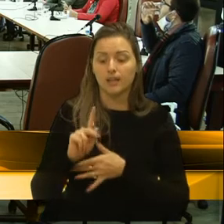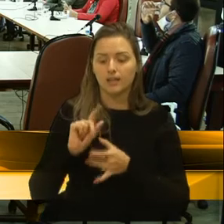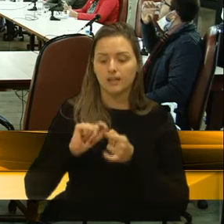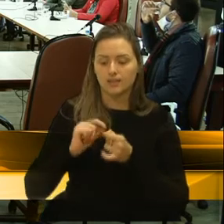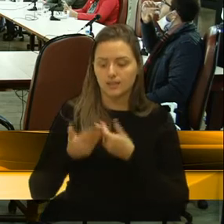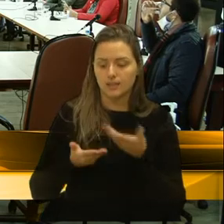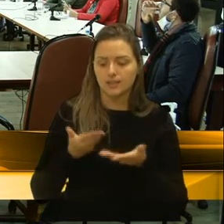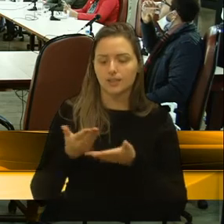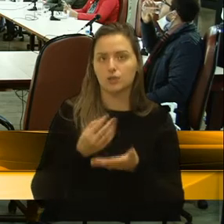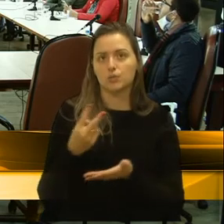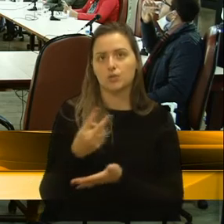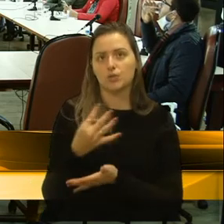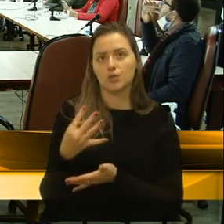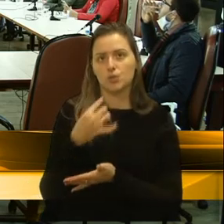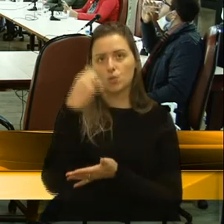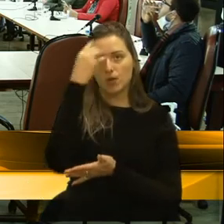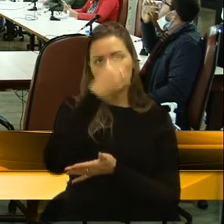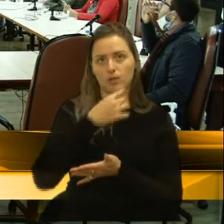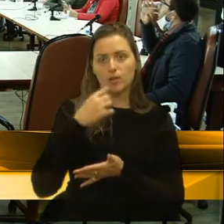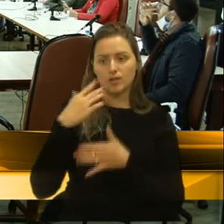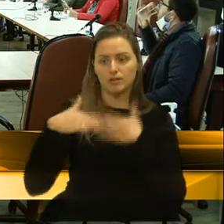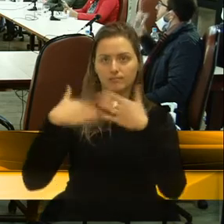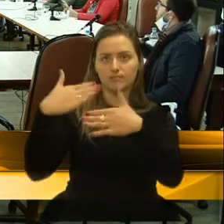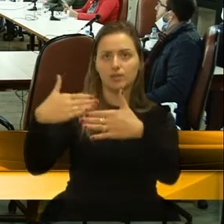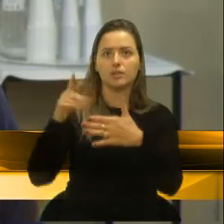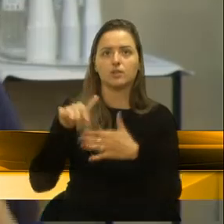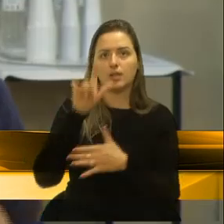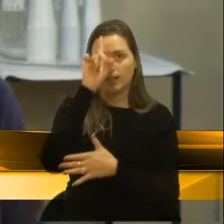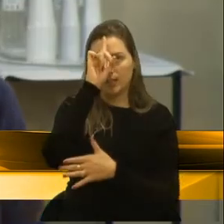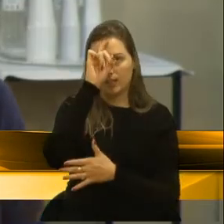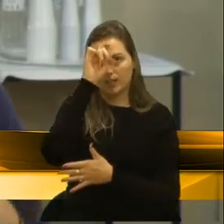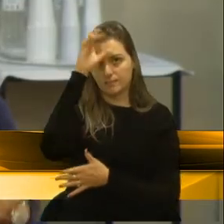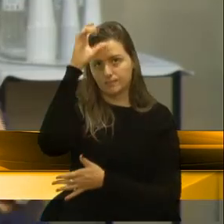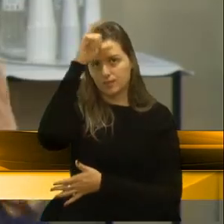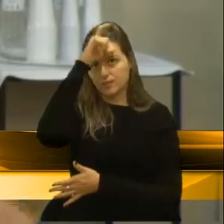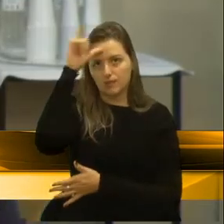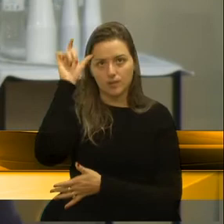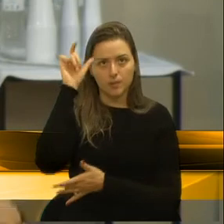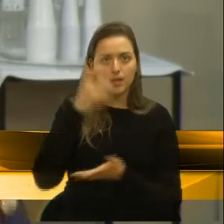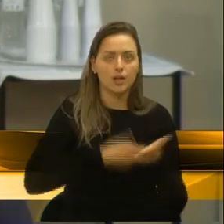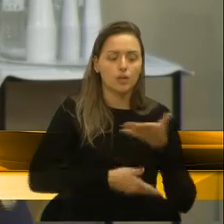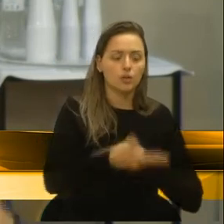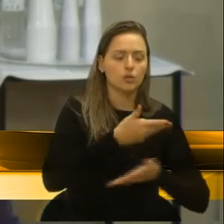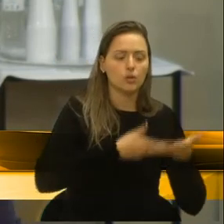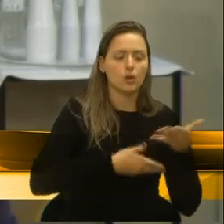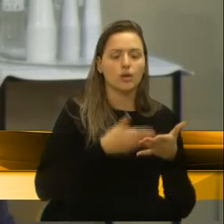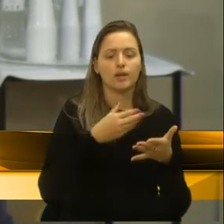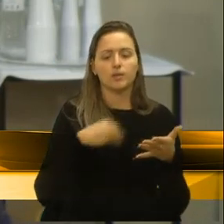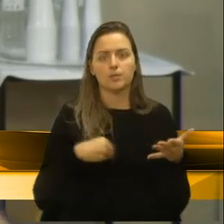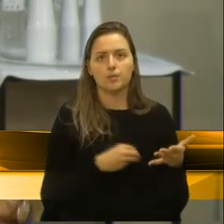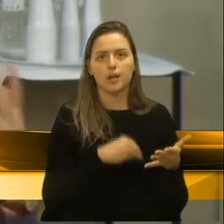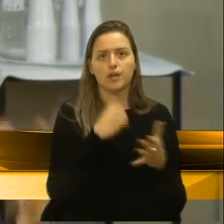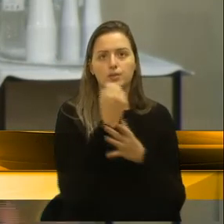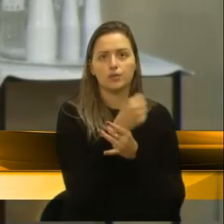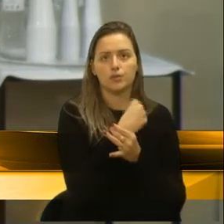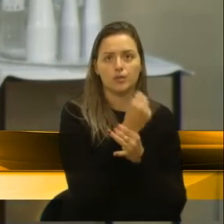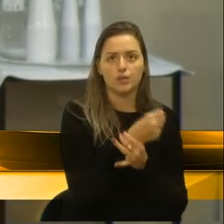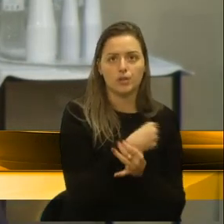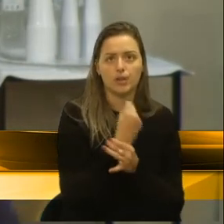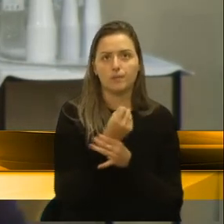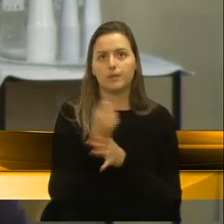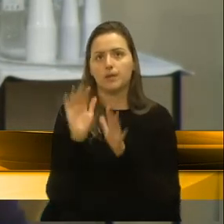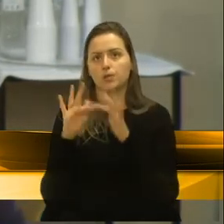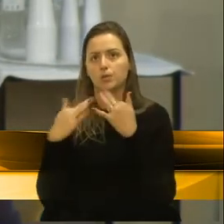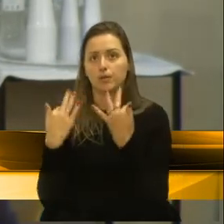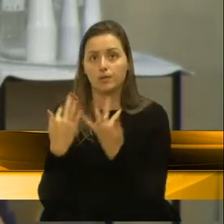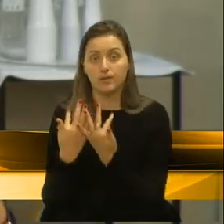horas por dia, os hospitais, são os enfermeiros, interagindo com os médicos, fisioterapeutas, com os familiares.